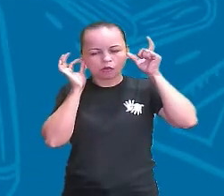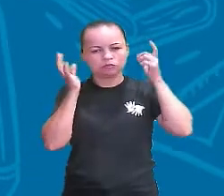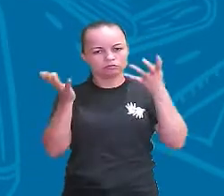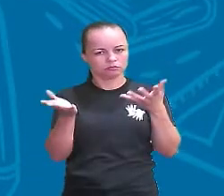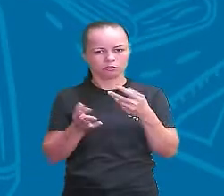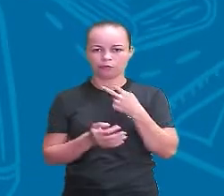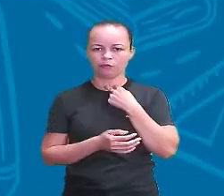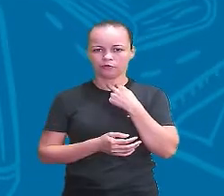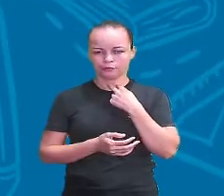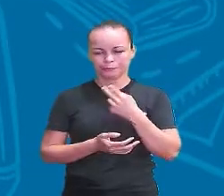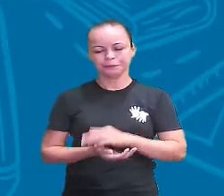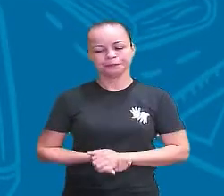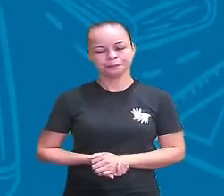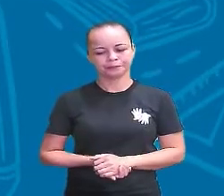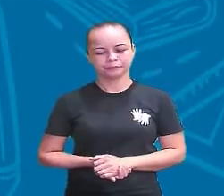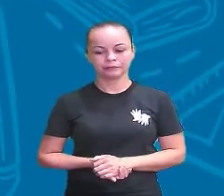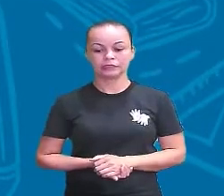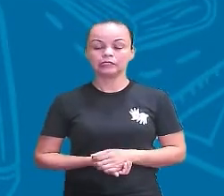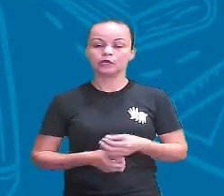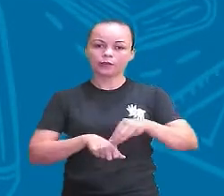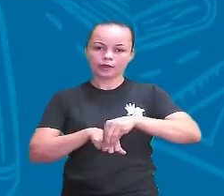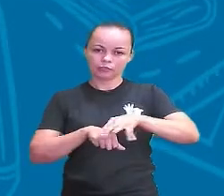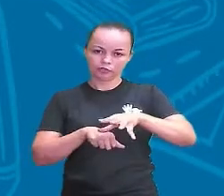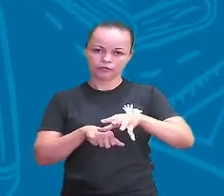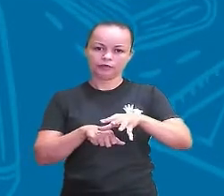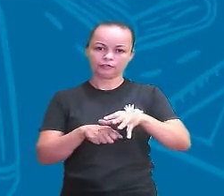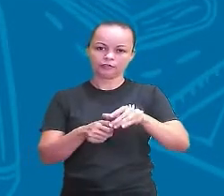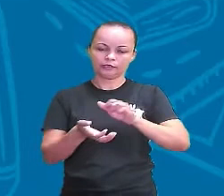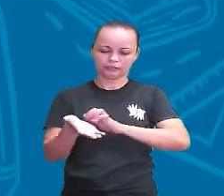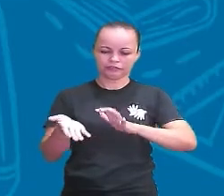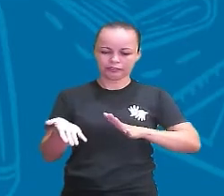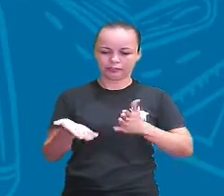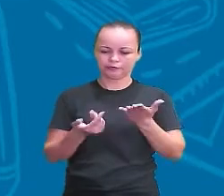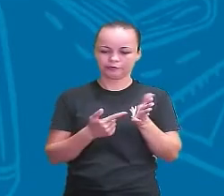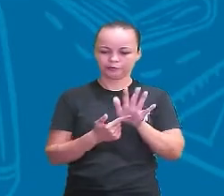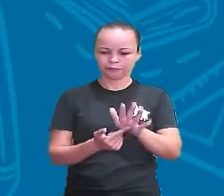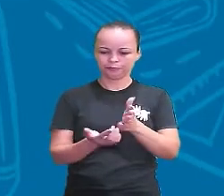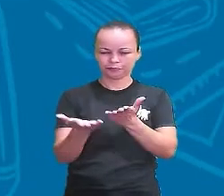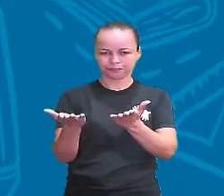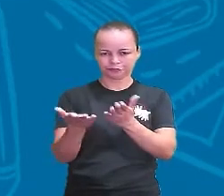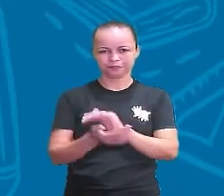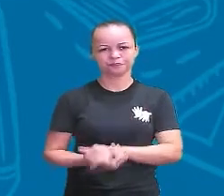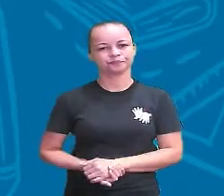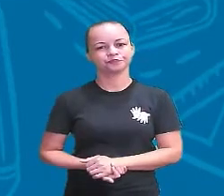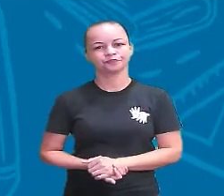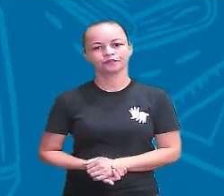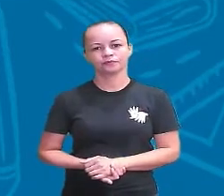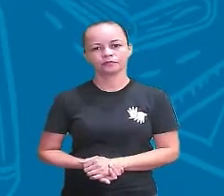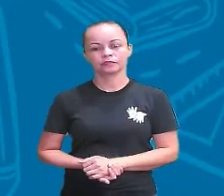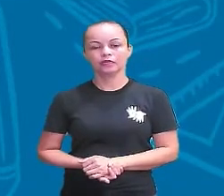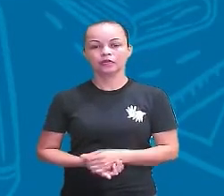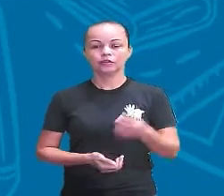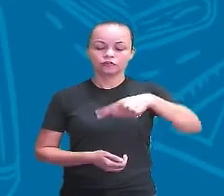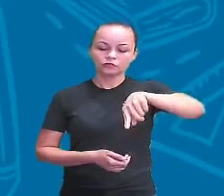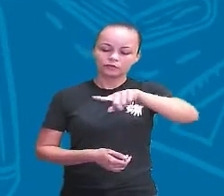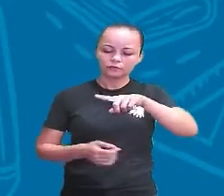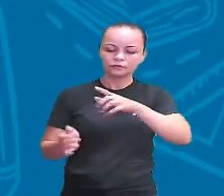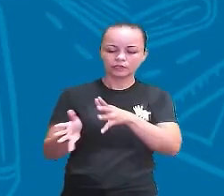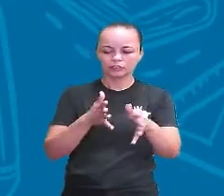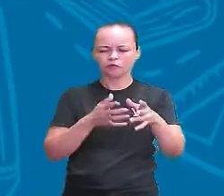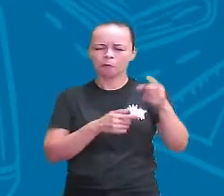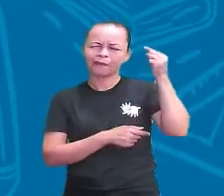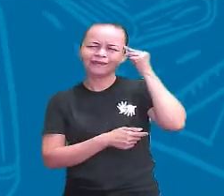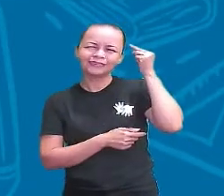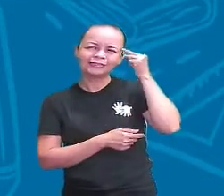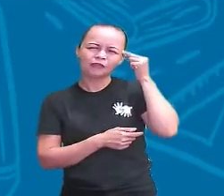Ah, e aqui a dica de atividade de hoje é essa daí. Aqui vocês vão marcar me digam aí pensem aí